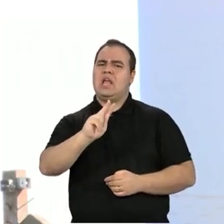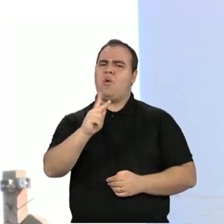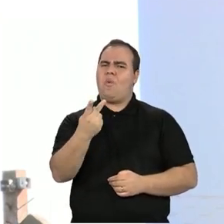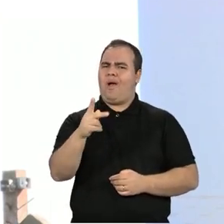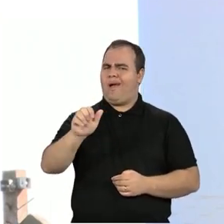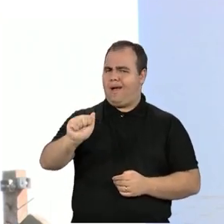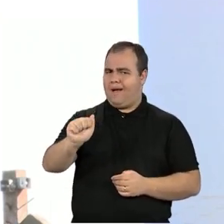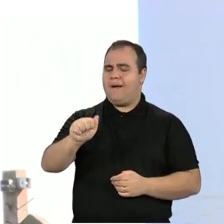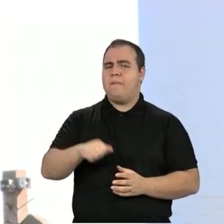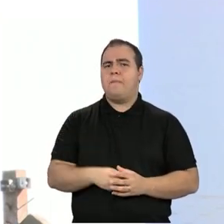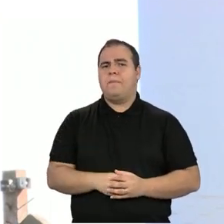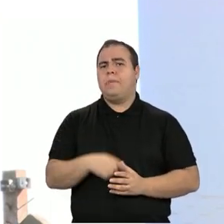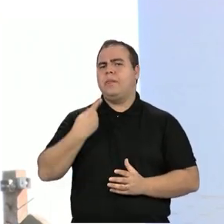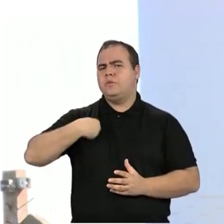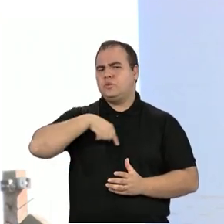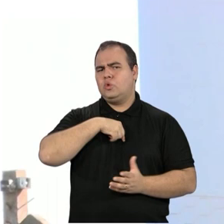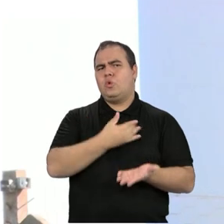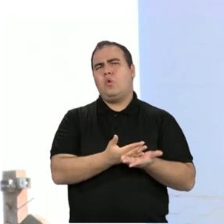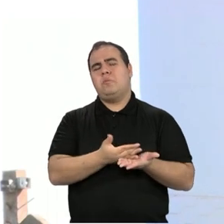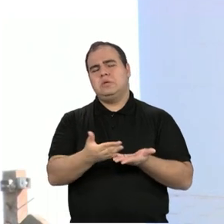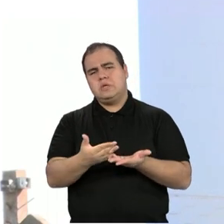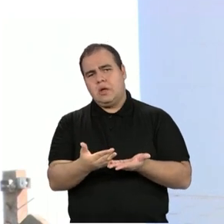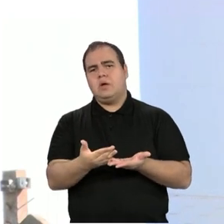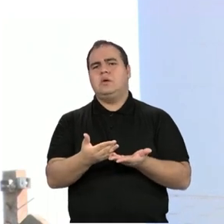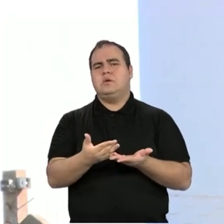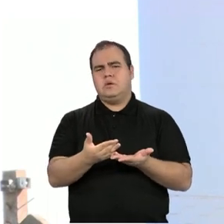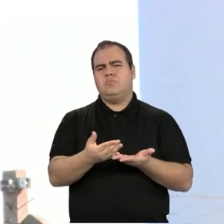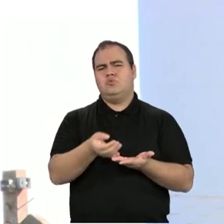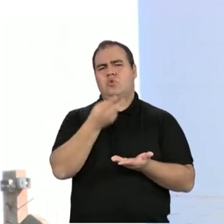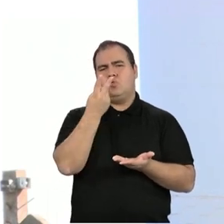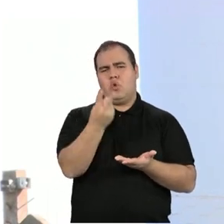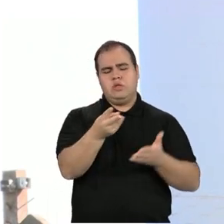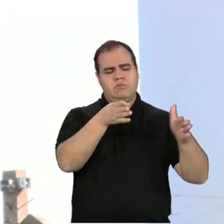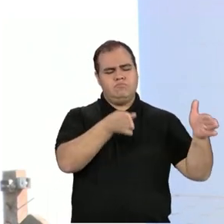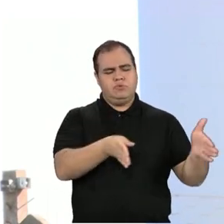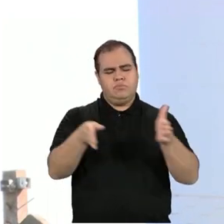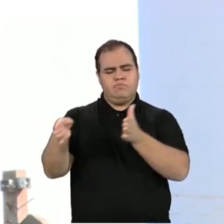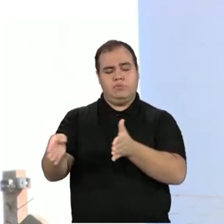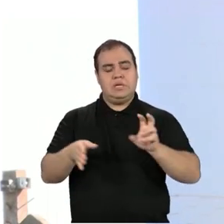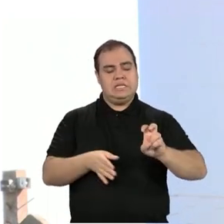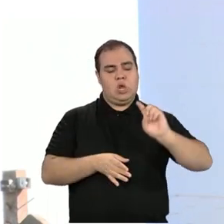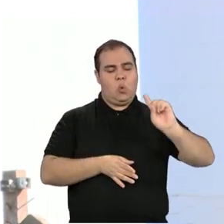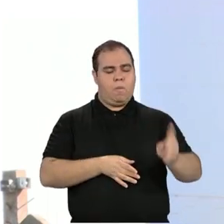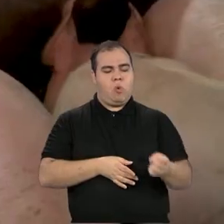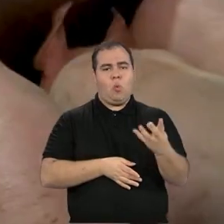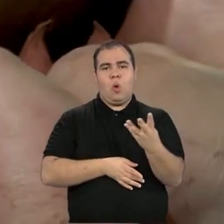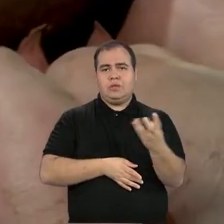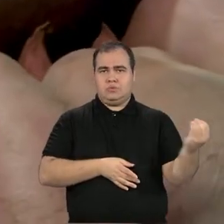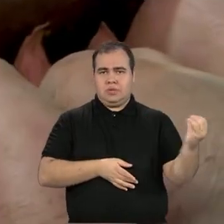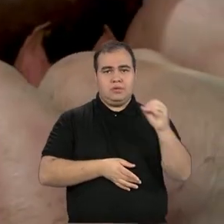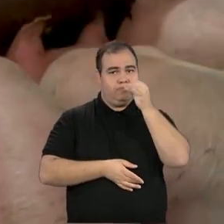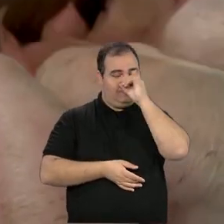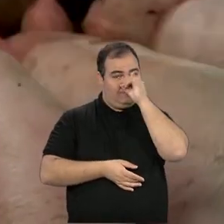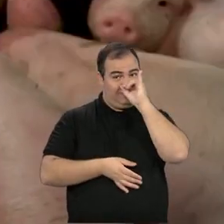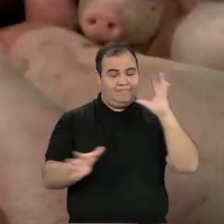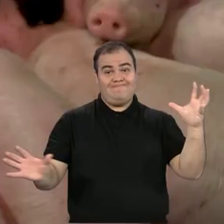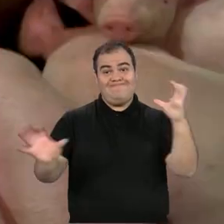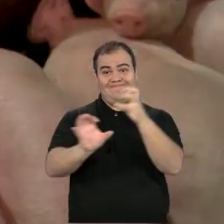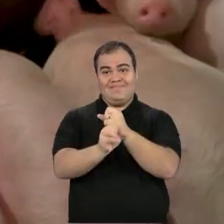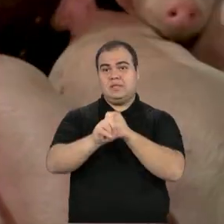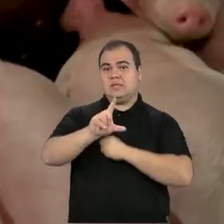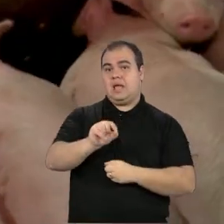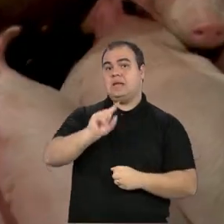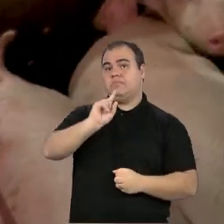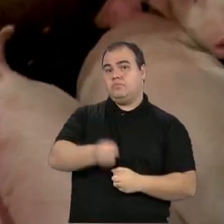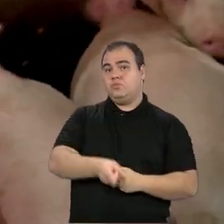Nós começamos com dois módulos de crechário de 5.400 cabeças, ou seja, um núcleo de 10.800 animais,